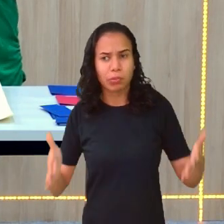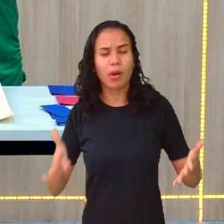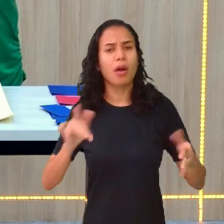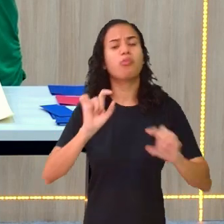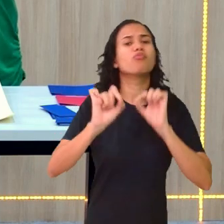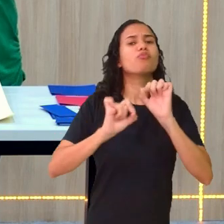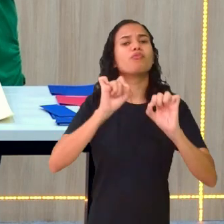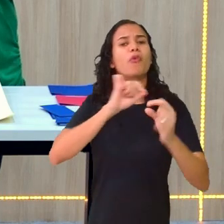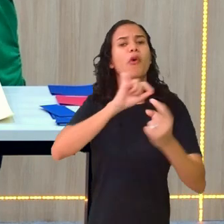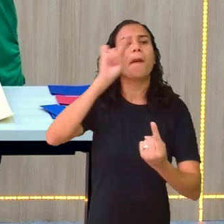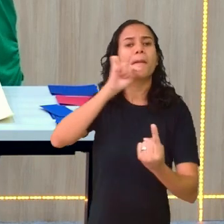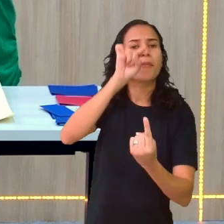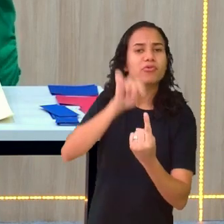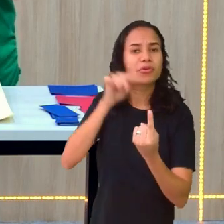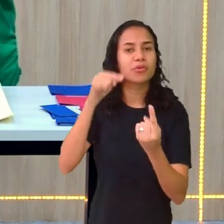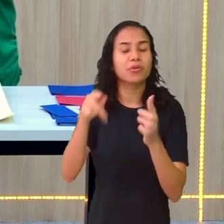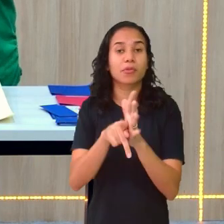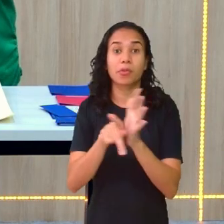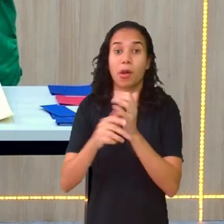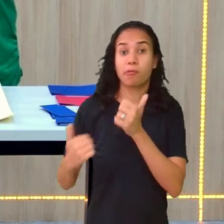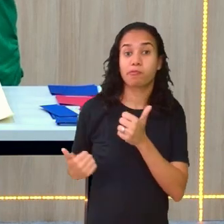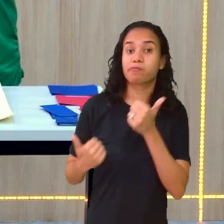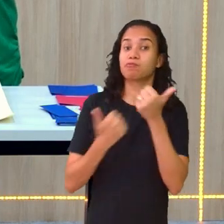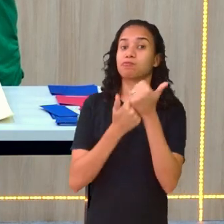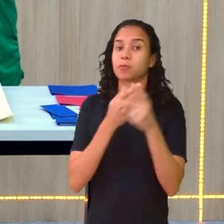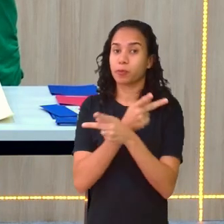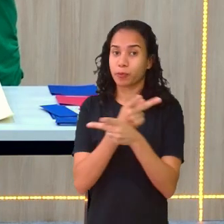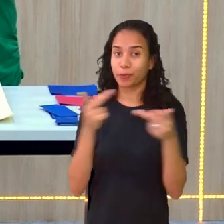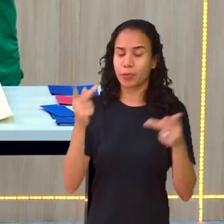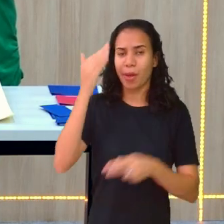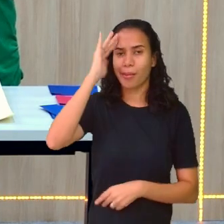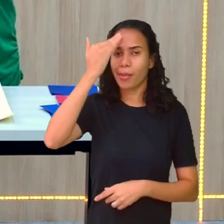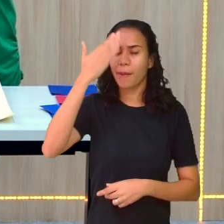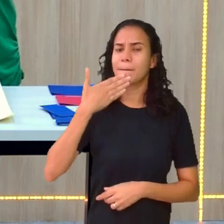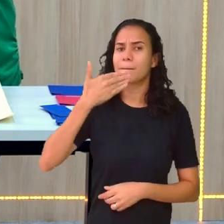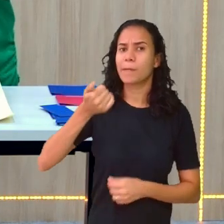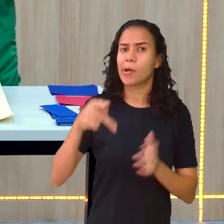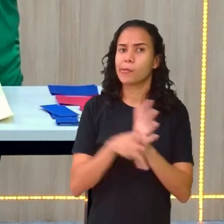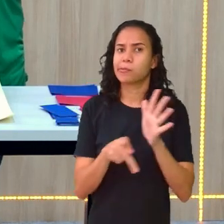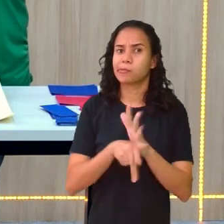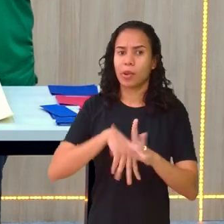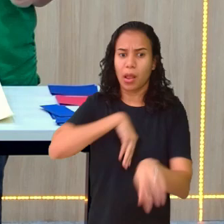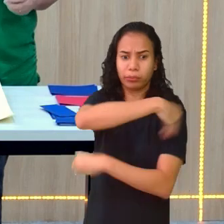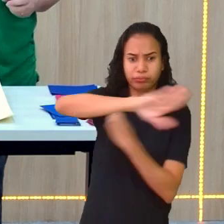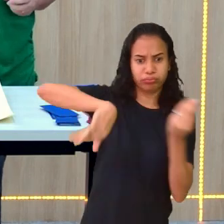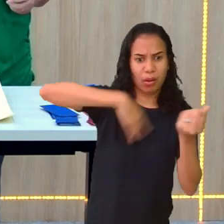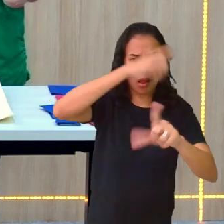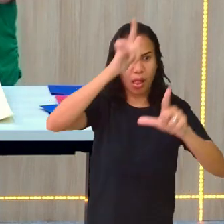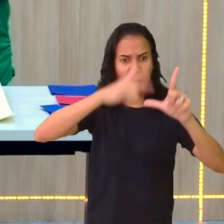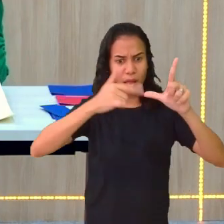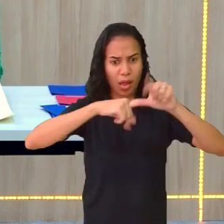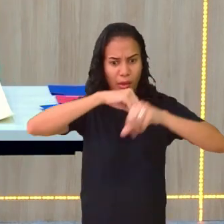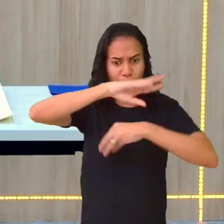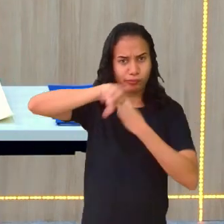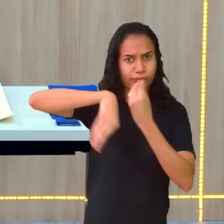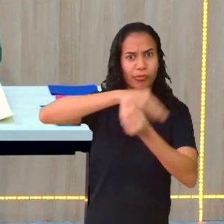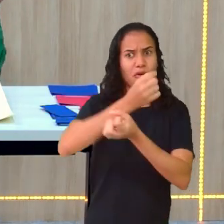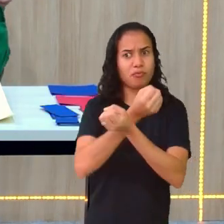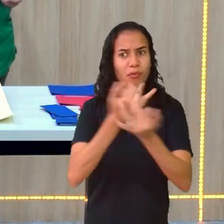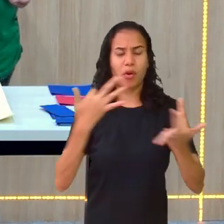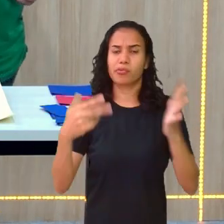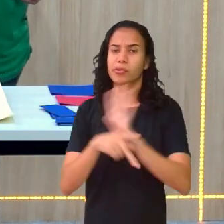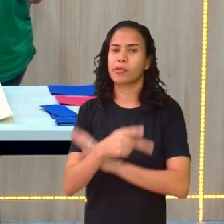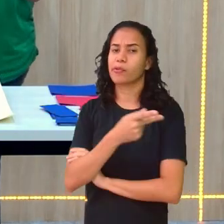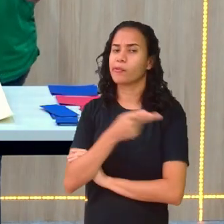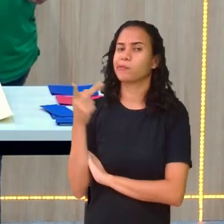Pra quê? Que ajuda a vocês entenderem aquela sopa de letrinhas que muitos de